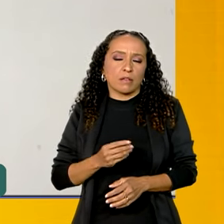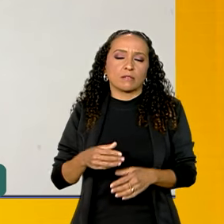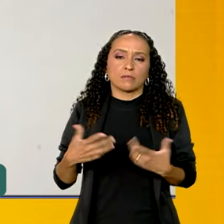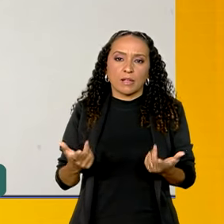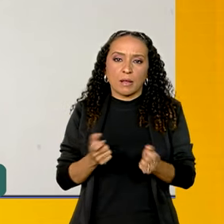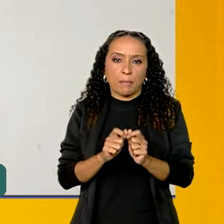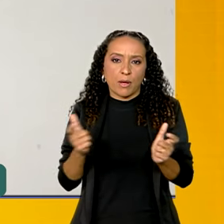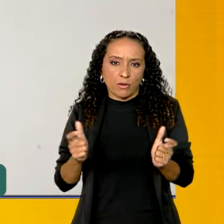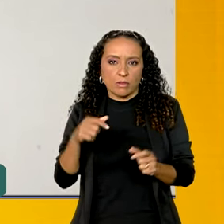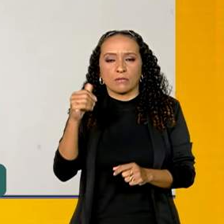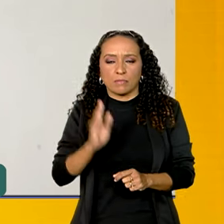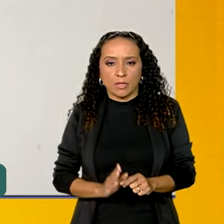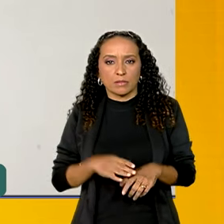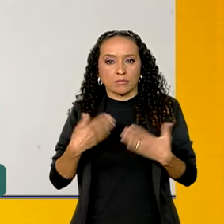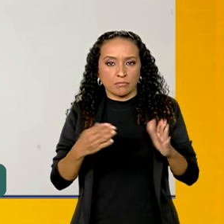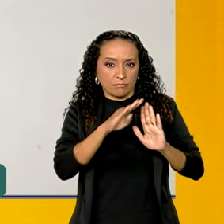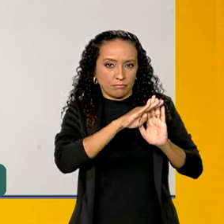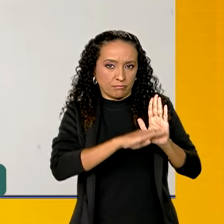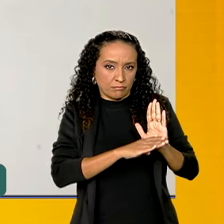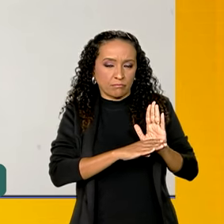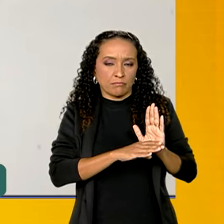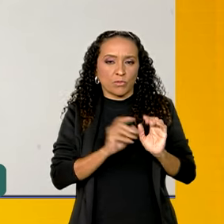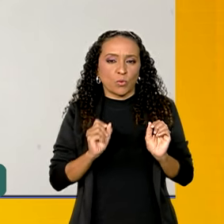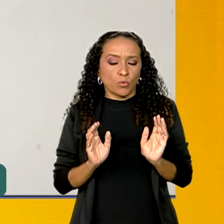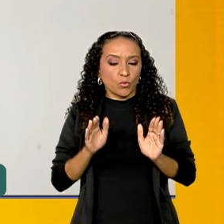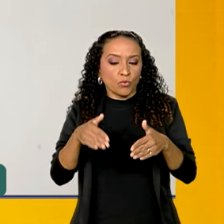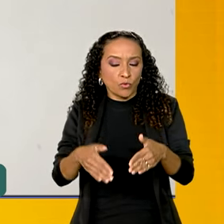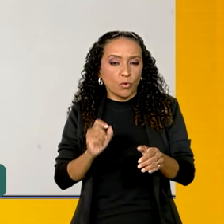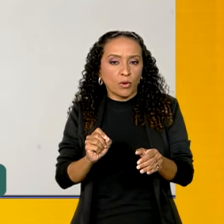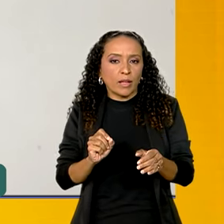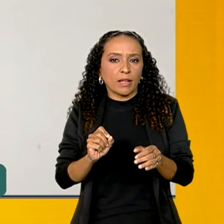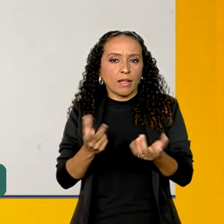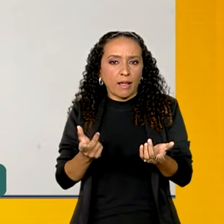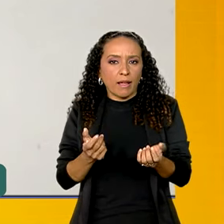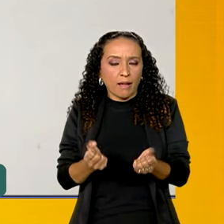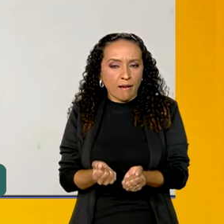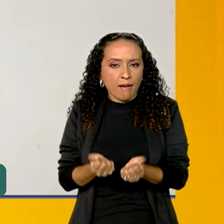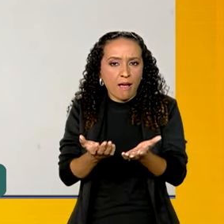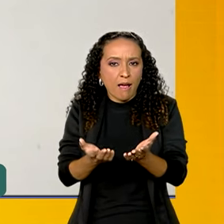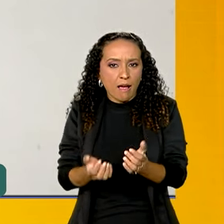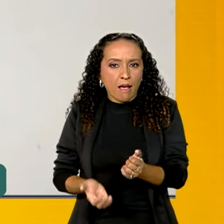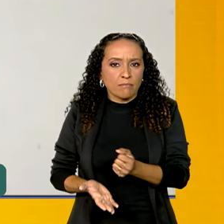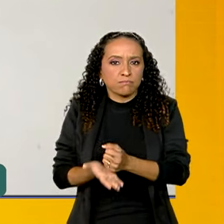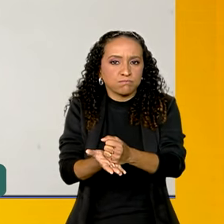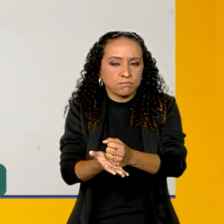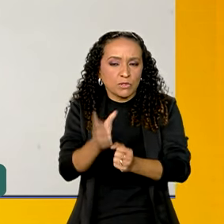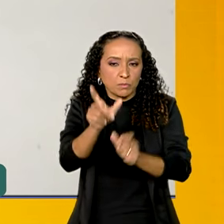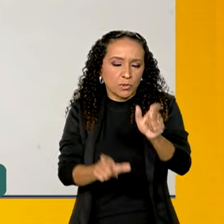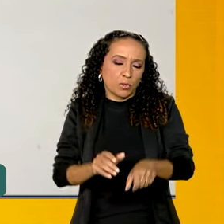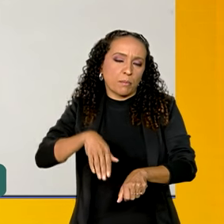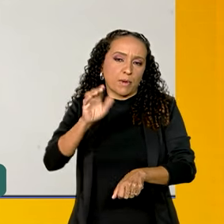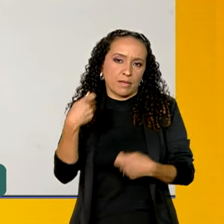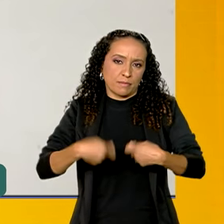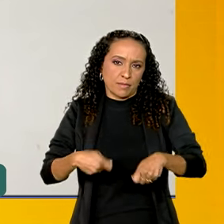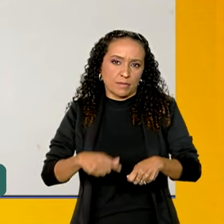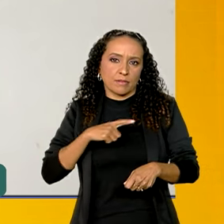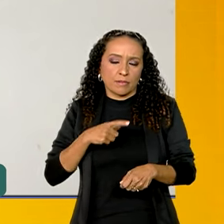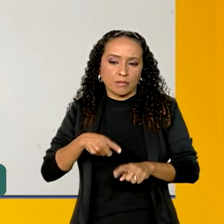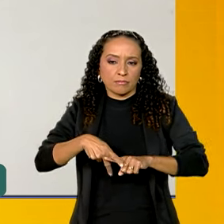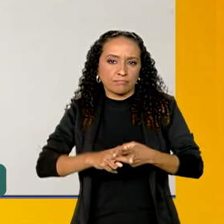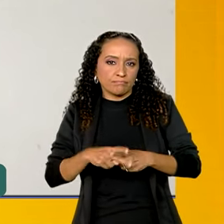do país. Então, esse programa, ele focou em justamente beneficiar as pessoas que mais precisam. Então, a gente teve